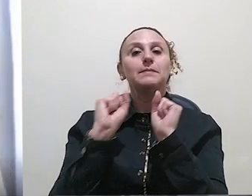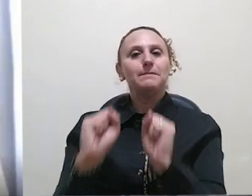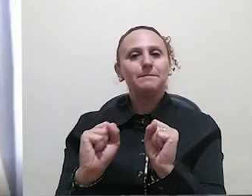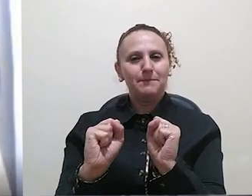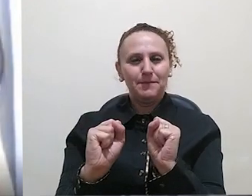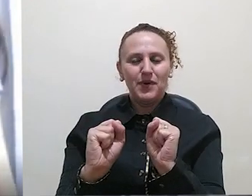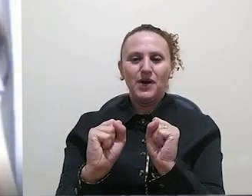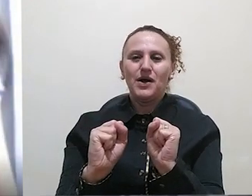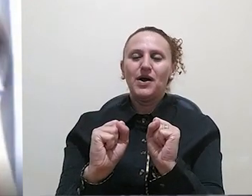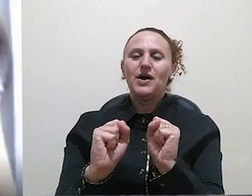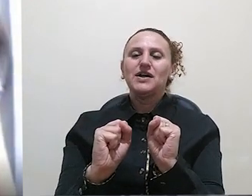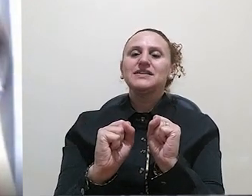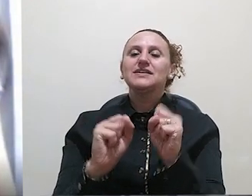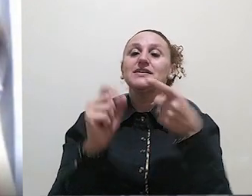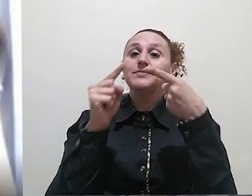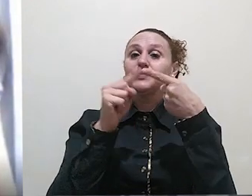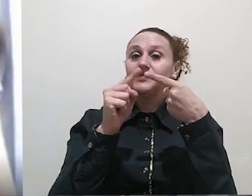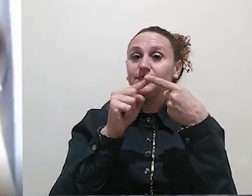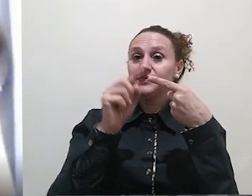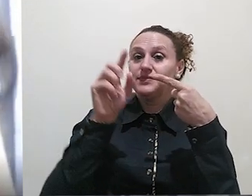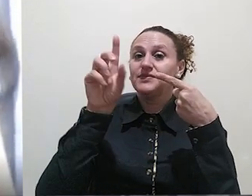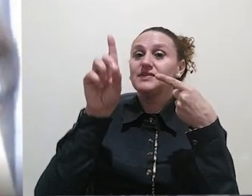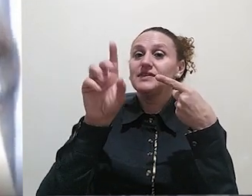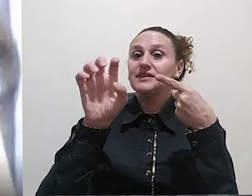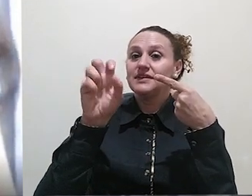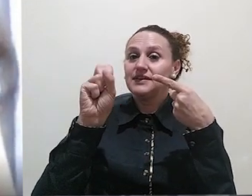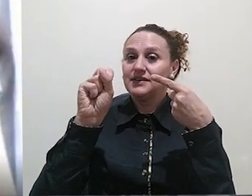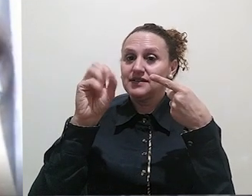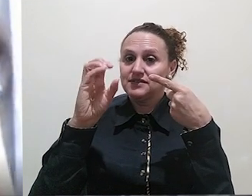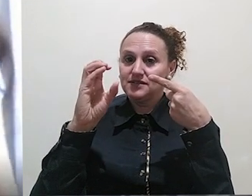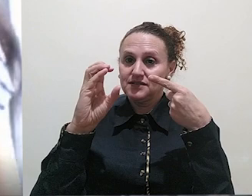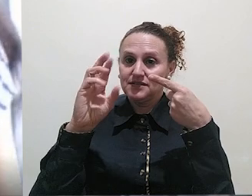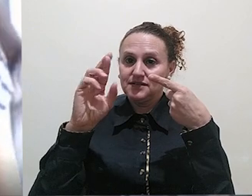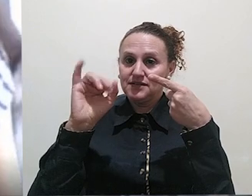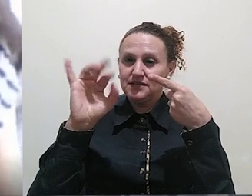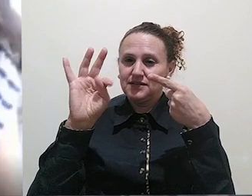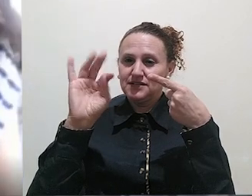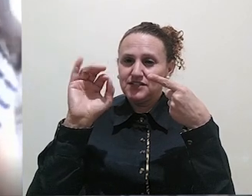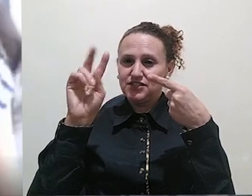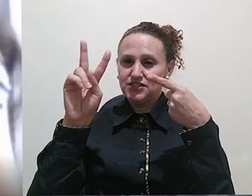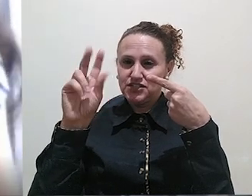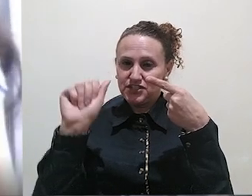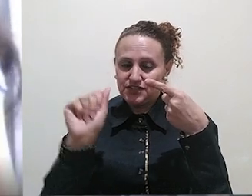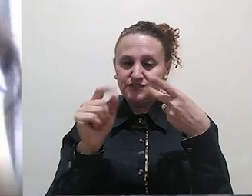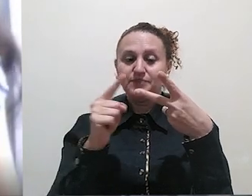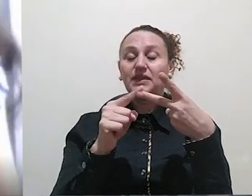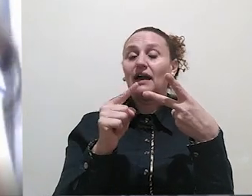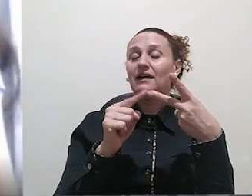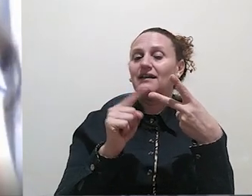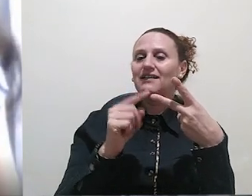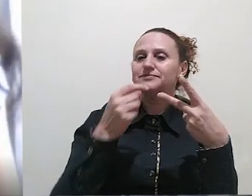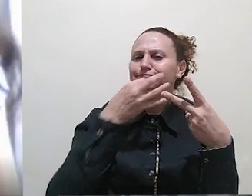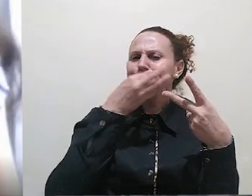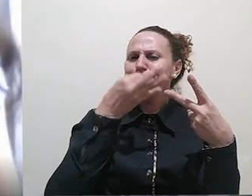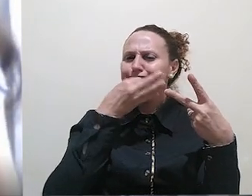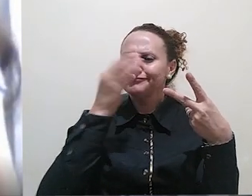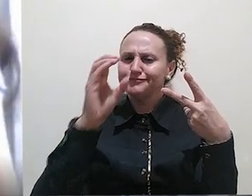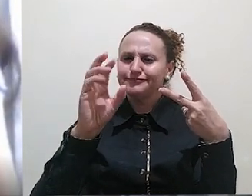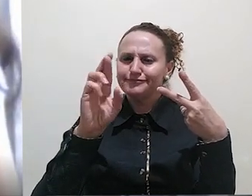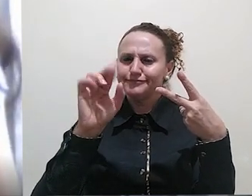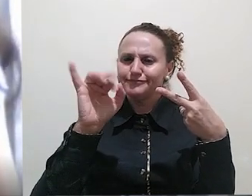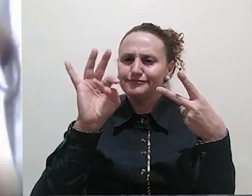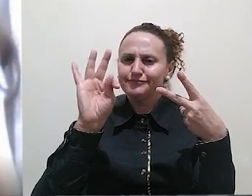ela pode ser uma resenha descritiva e uma resenha crítica, alguns autores teóricos vão chamar de